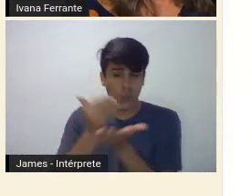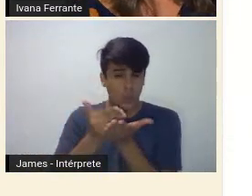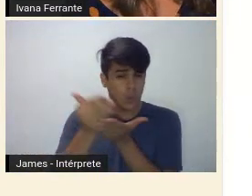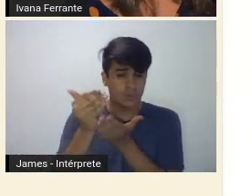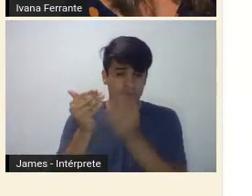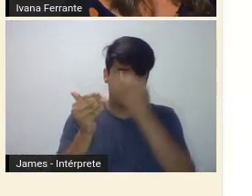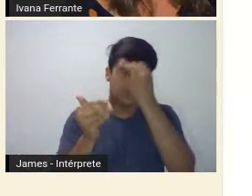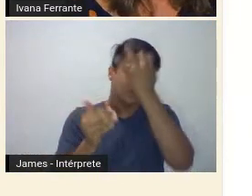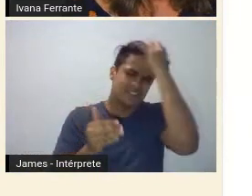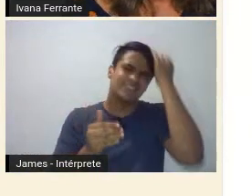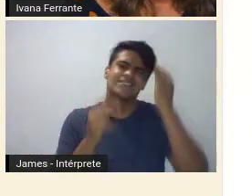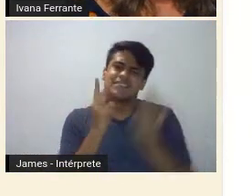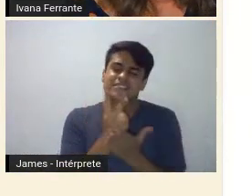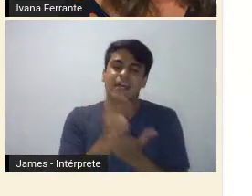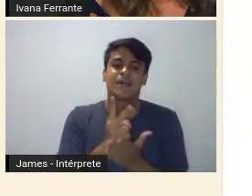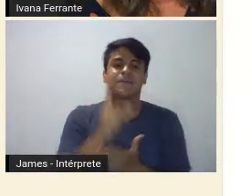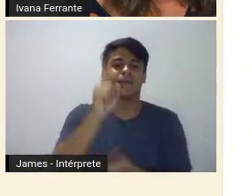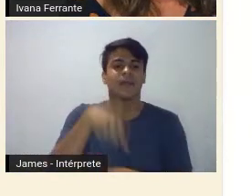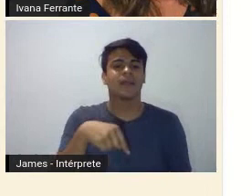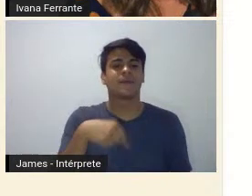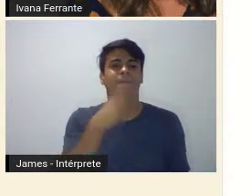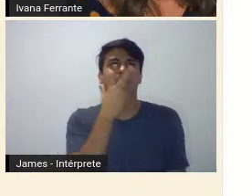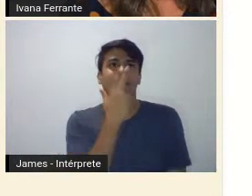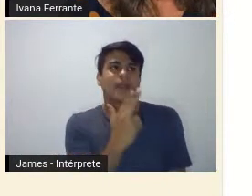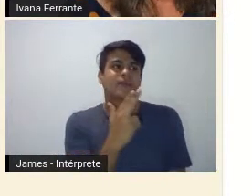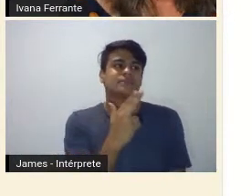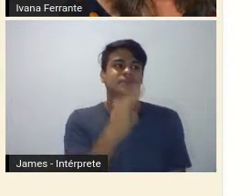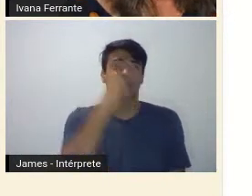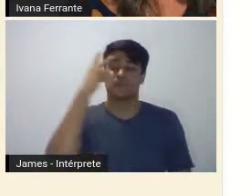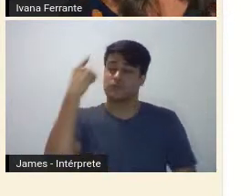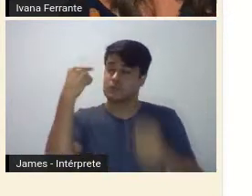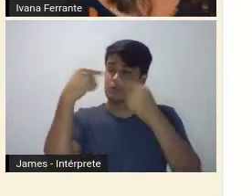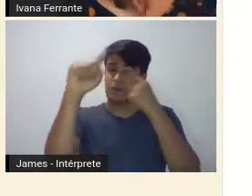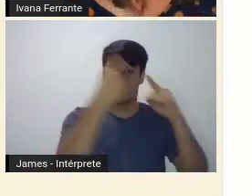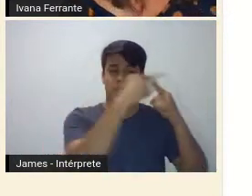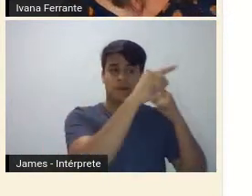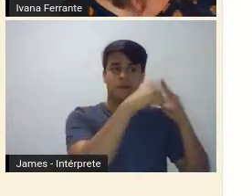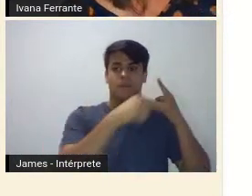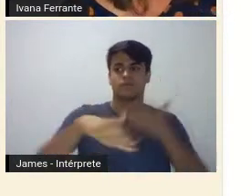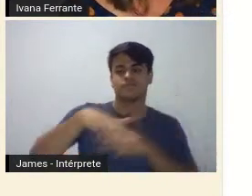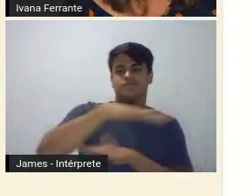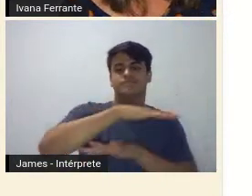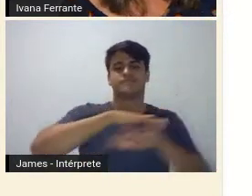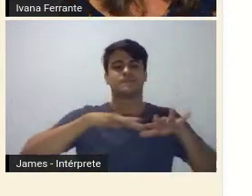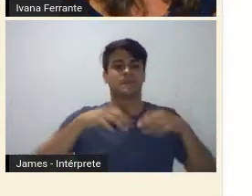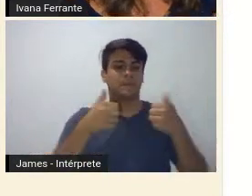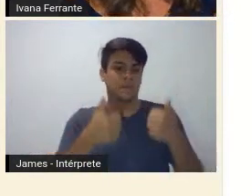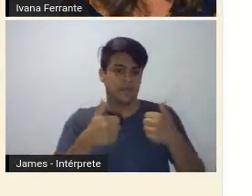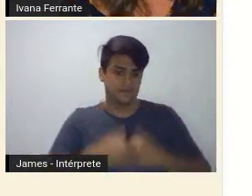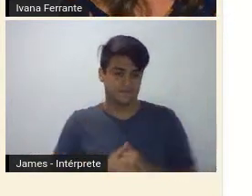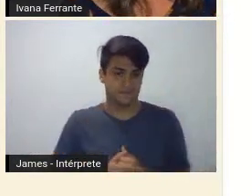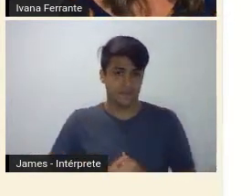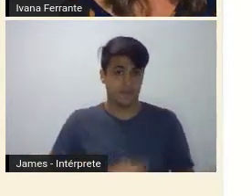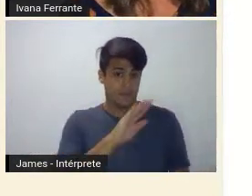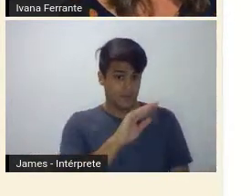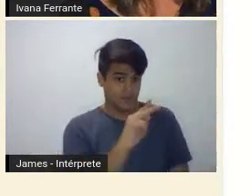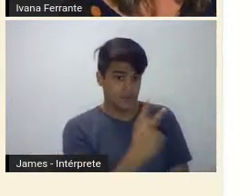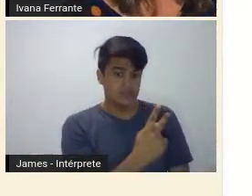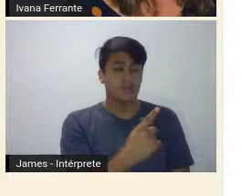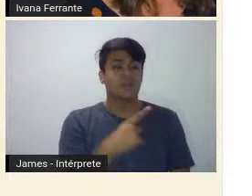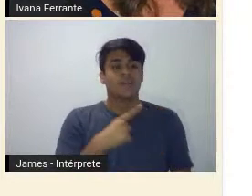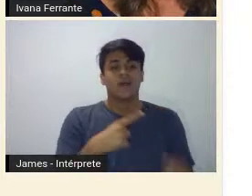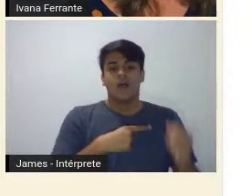harmonia de dissonâncias. A Belo Horizonte, do início do século XX, foi, pois, o